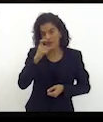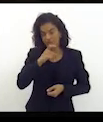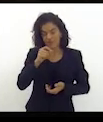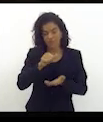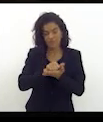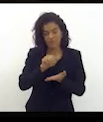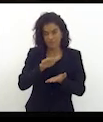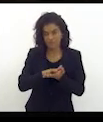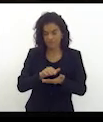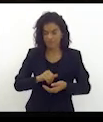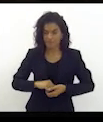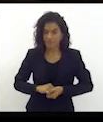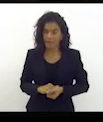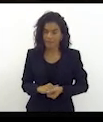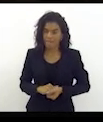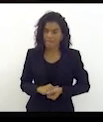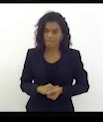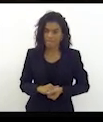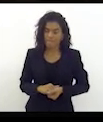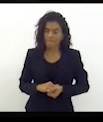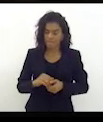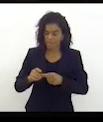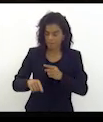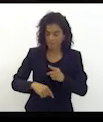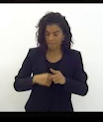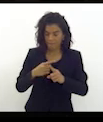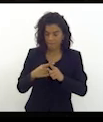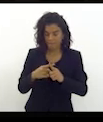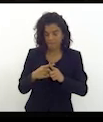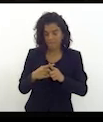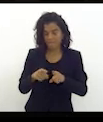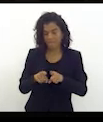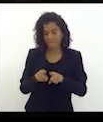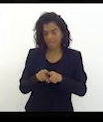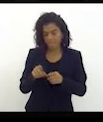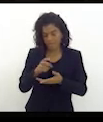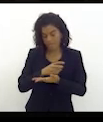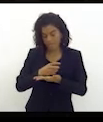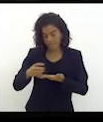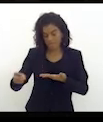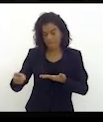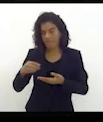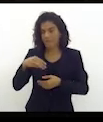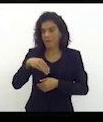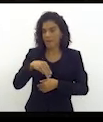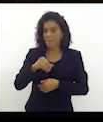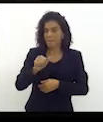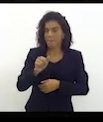essa foi extinta máfia da vistoria